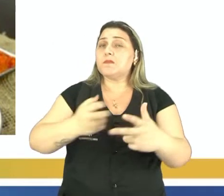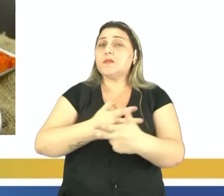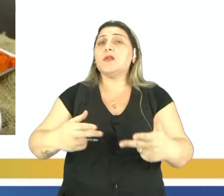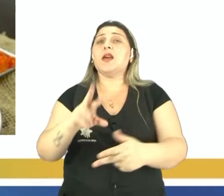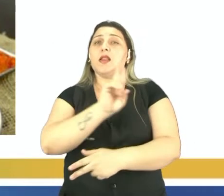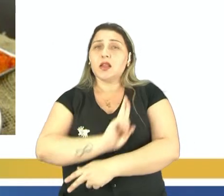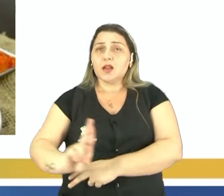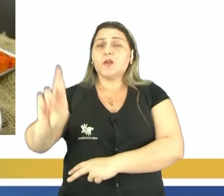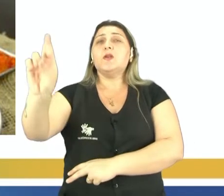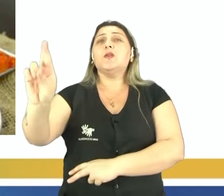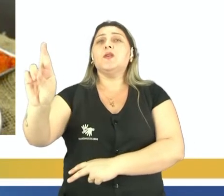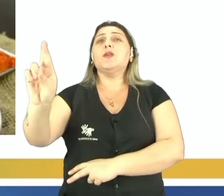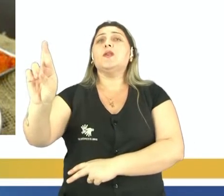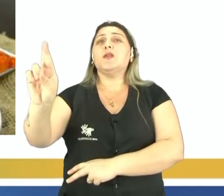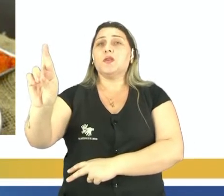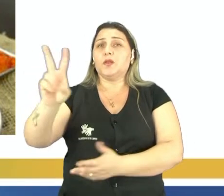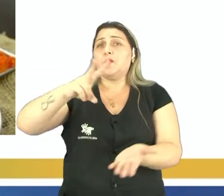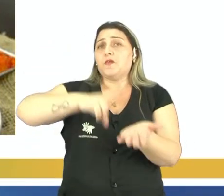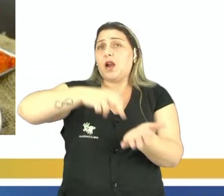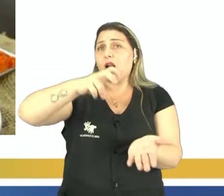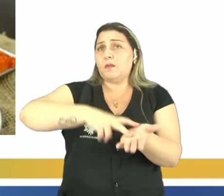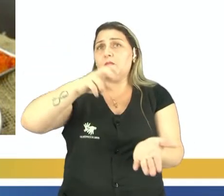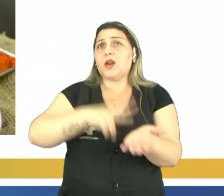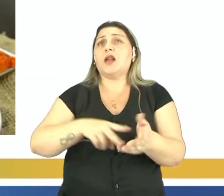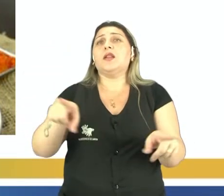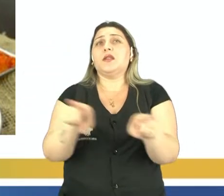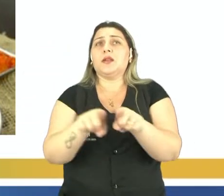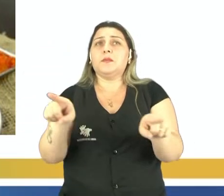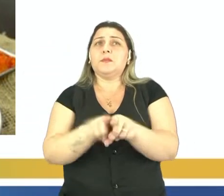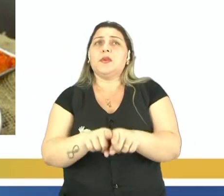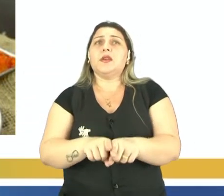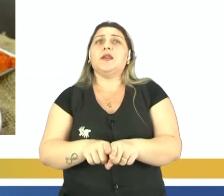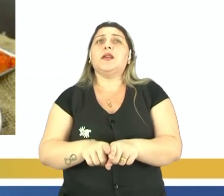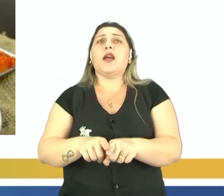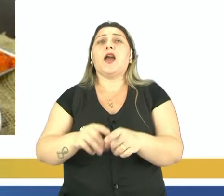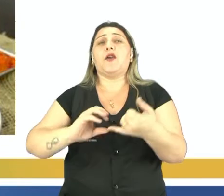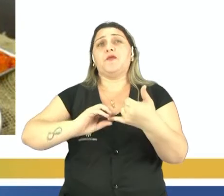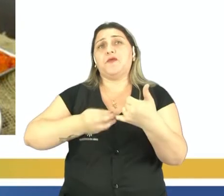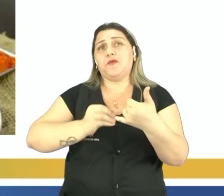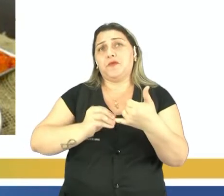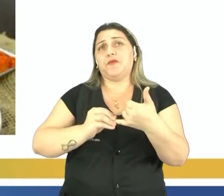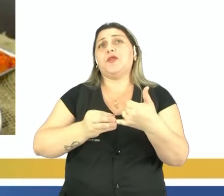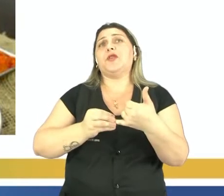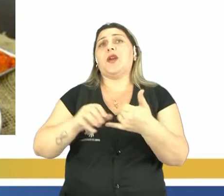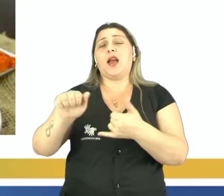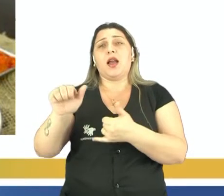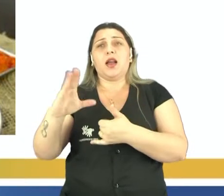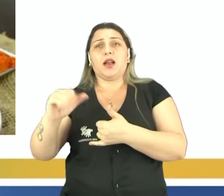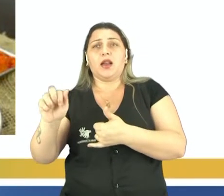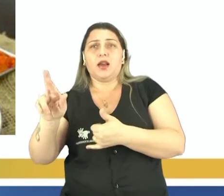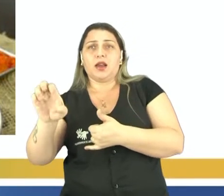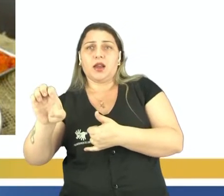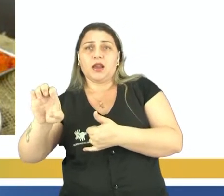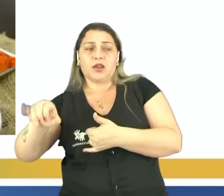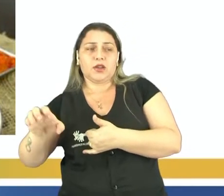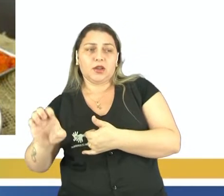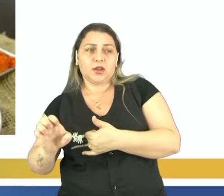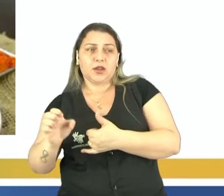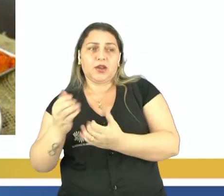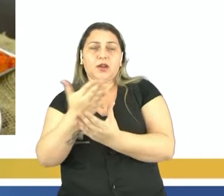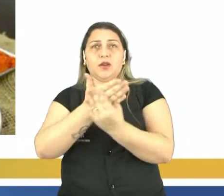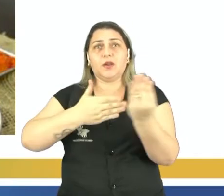na religiosidade, no vocabulário, né? Na culinária, por exemplo, nós vamos ter a feijoada, o acarajé, o angu,